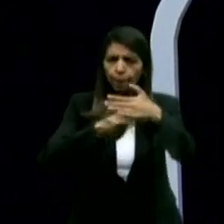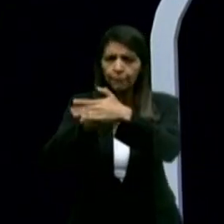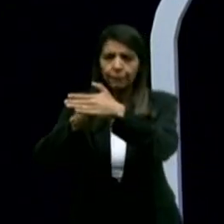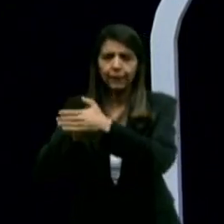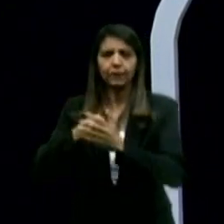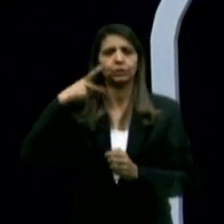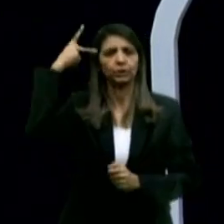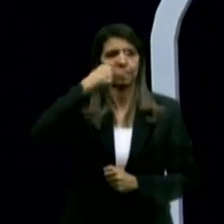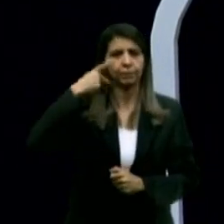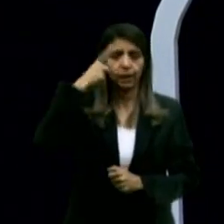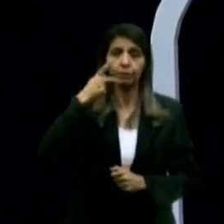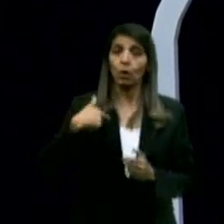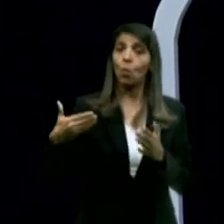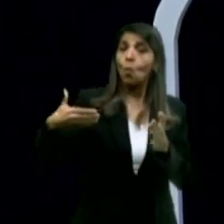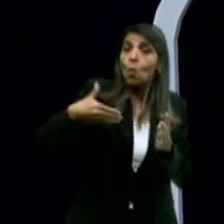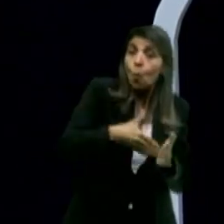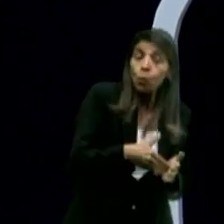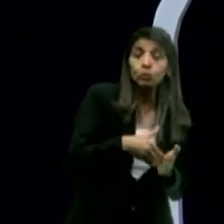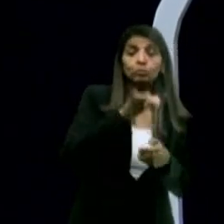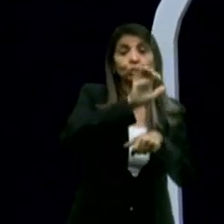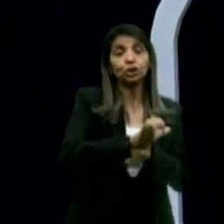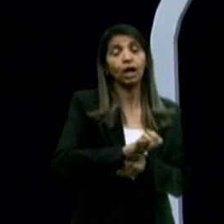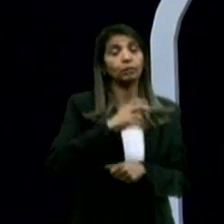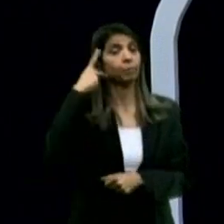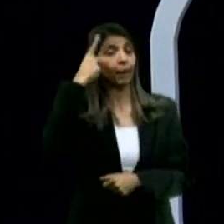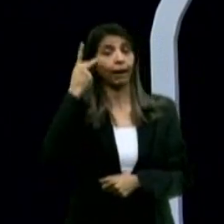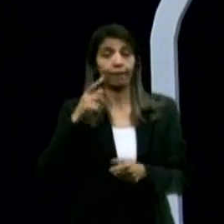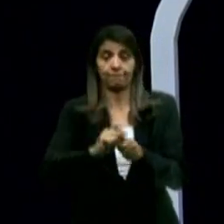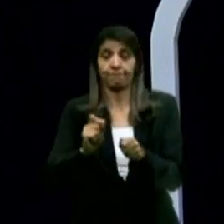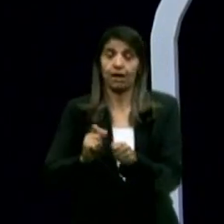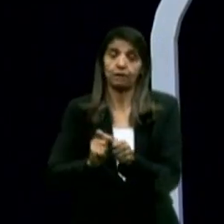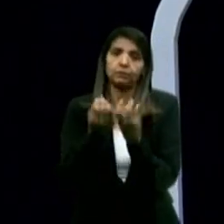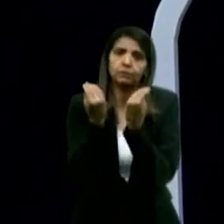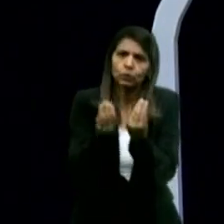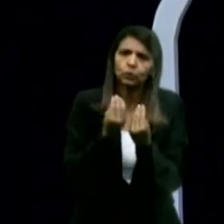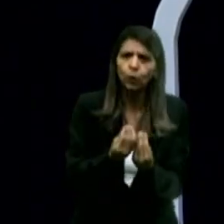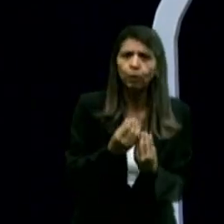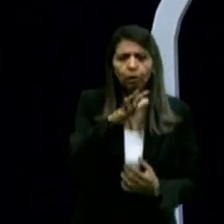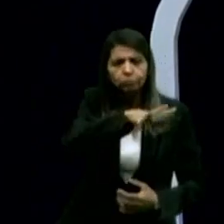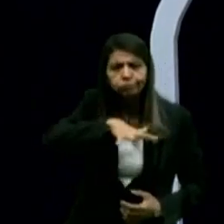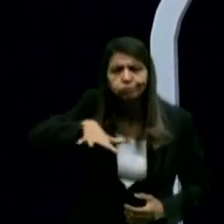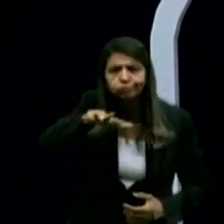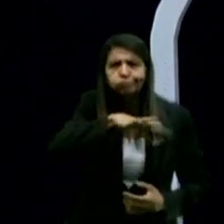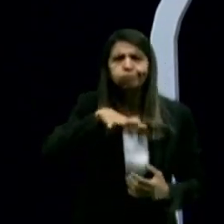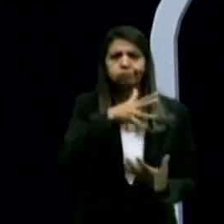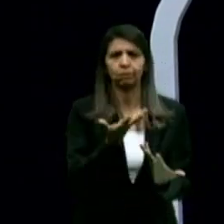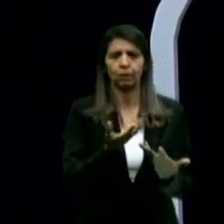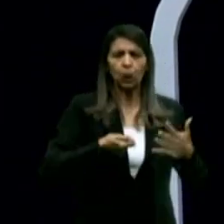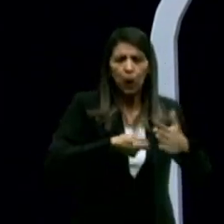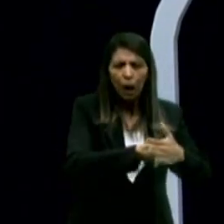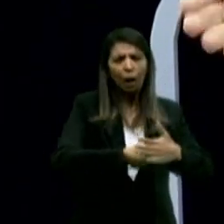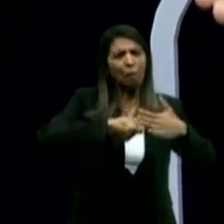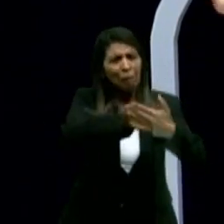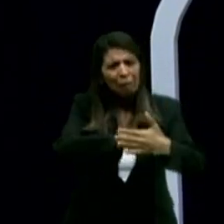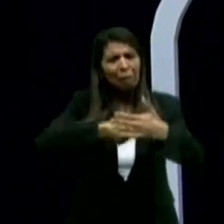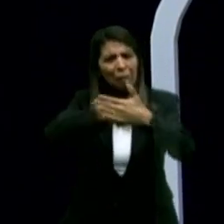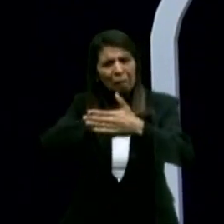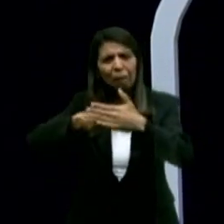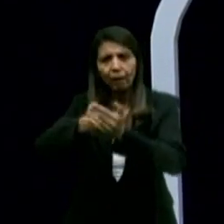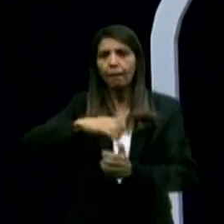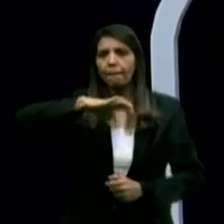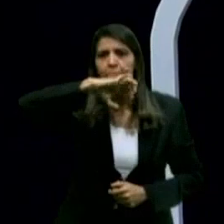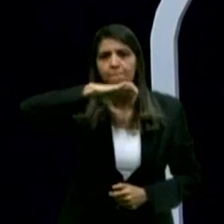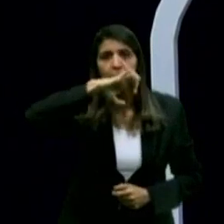dos últimos estados que faz essa cobrança. Ora, criar uma ambiência de investimentos cobrando tantos impostos como o João tem